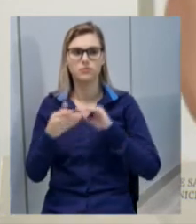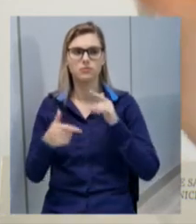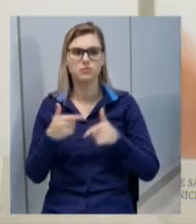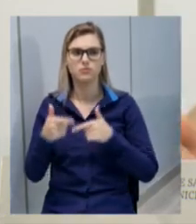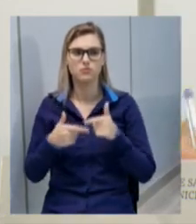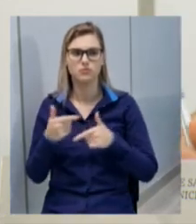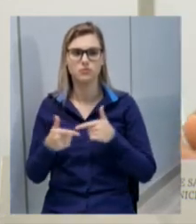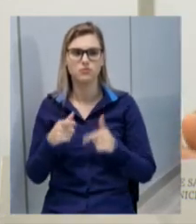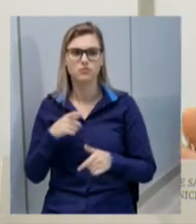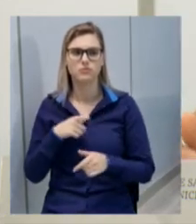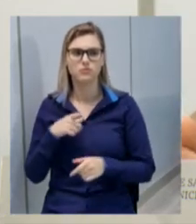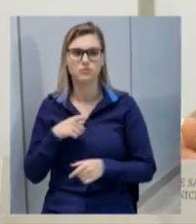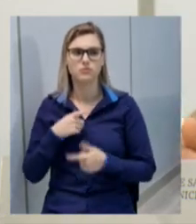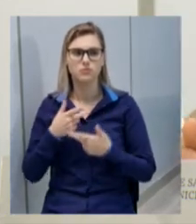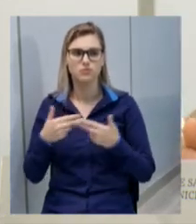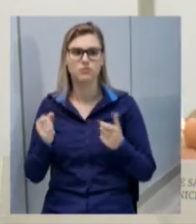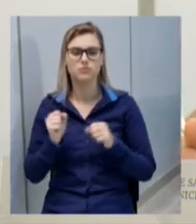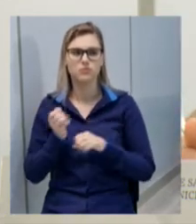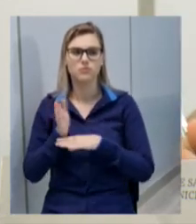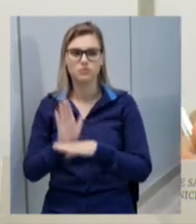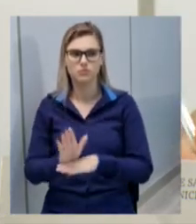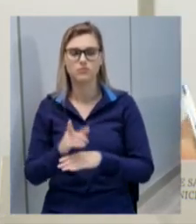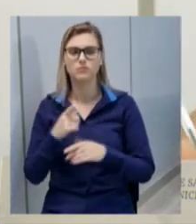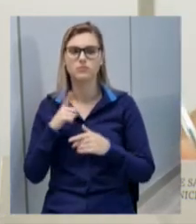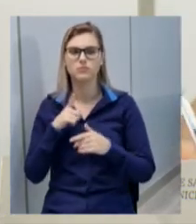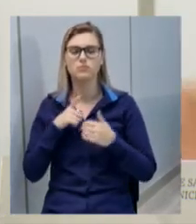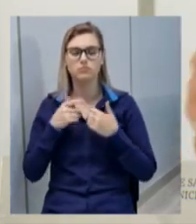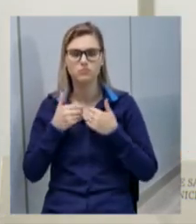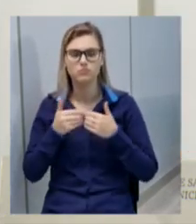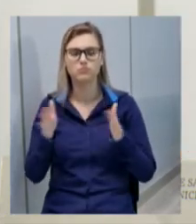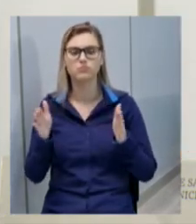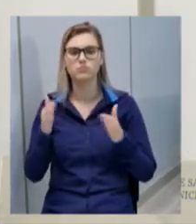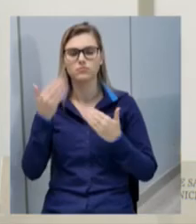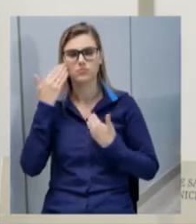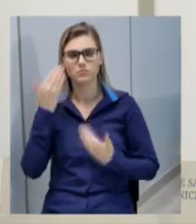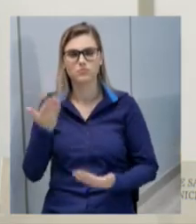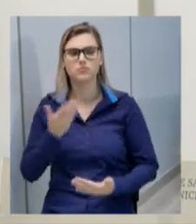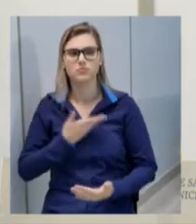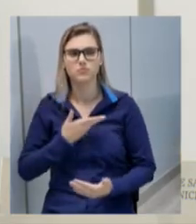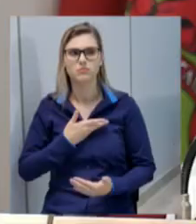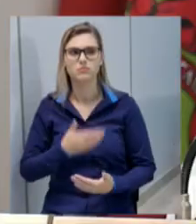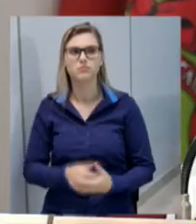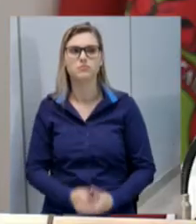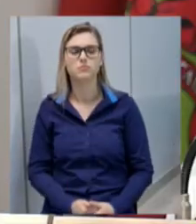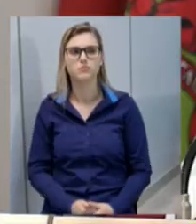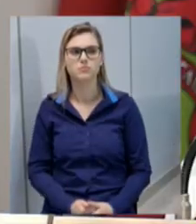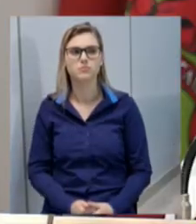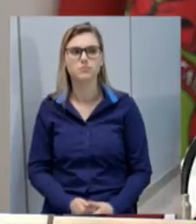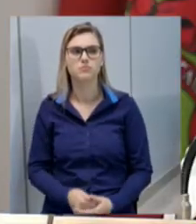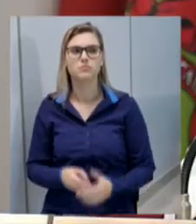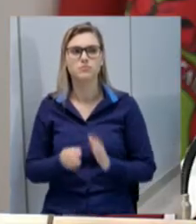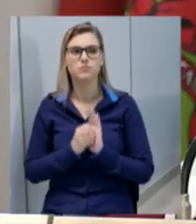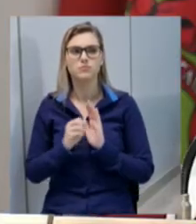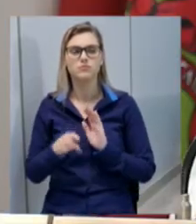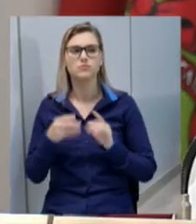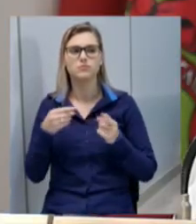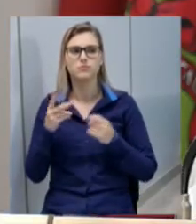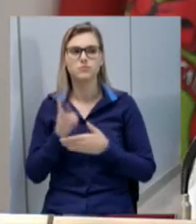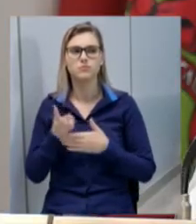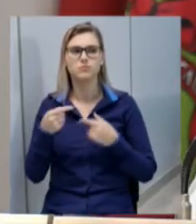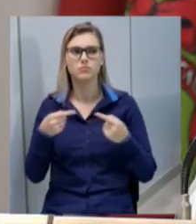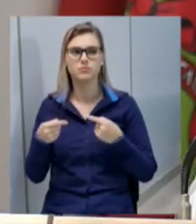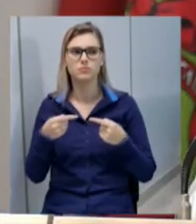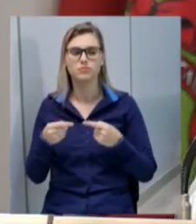se tiver alguma coisa que possa contribuir estamos aí de portas abertas obrigado colega vereador indicação continua em discussão